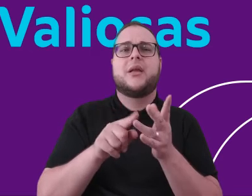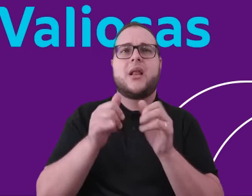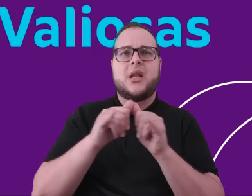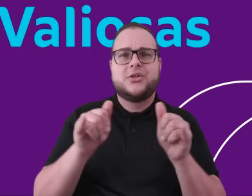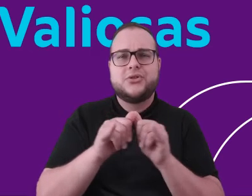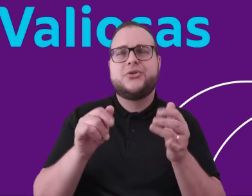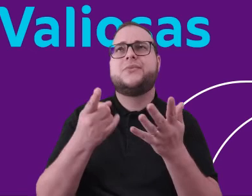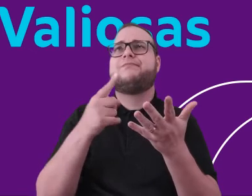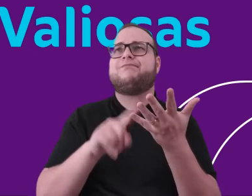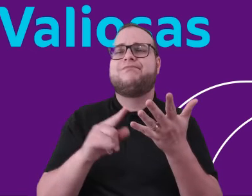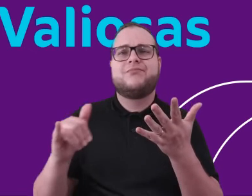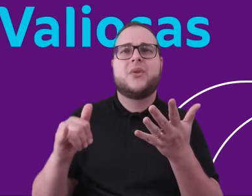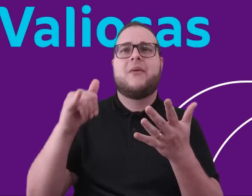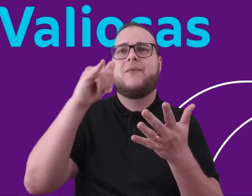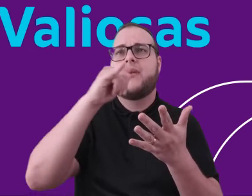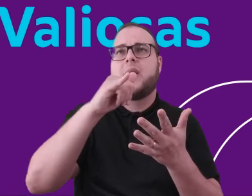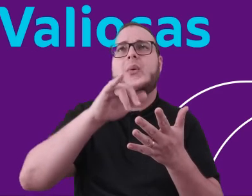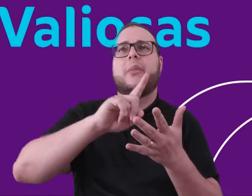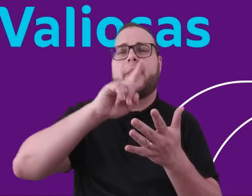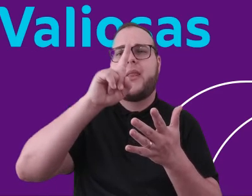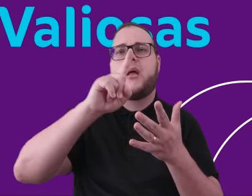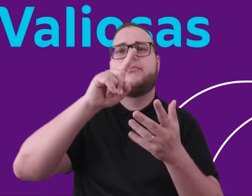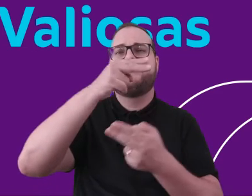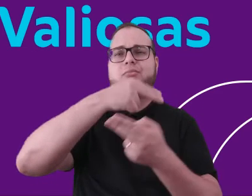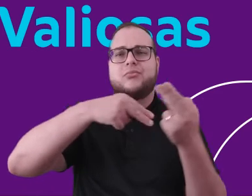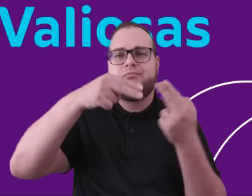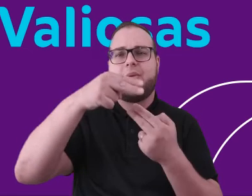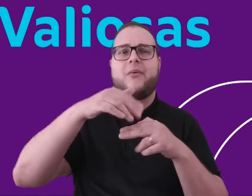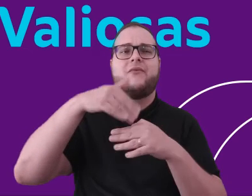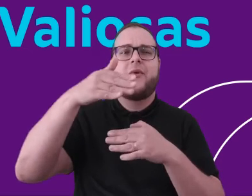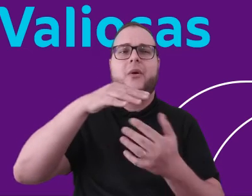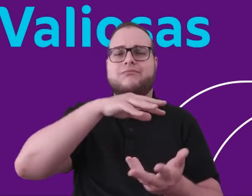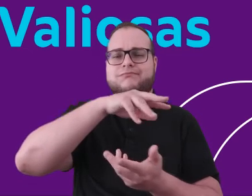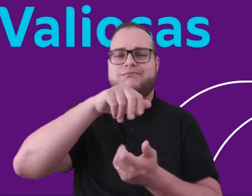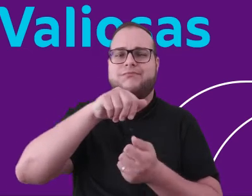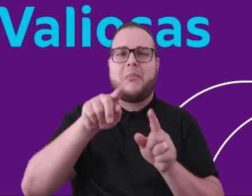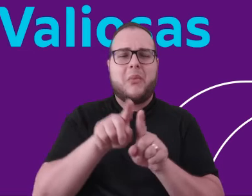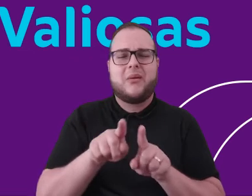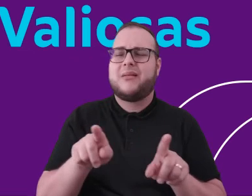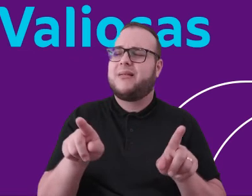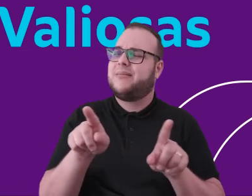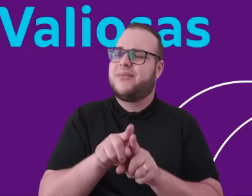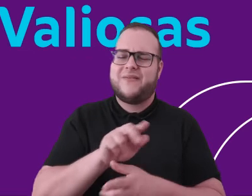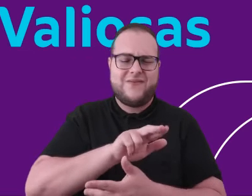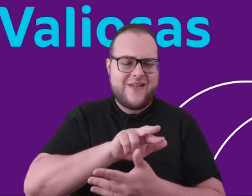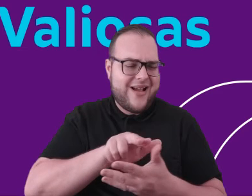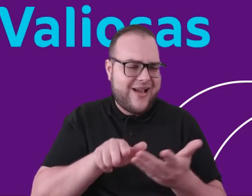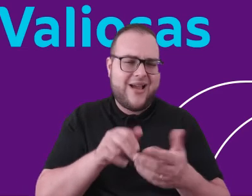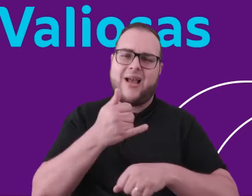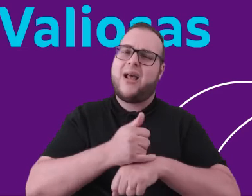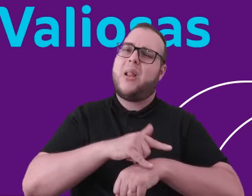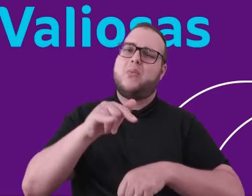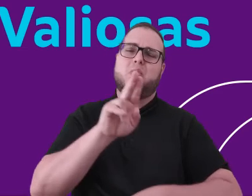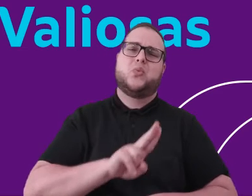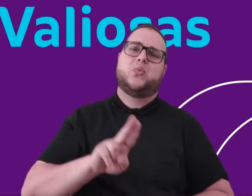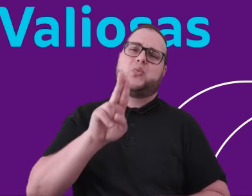O CFO da CBA, Luciano Alves, mostrou como a demanda pelo alumínio tem impactado os custos, a disponibilidade e o preço do